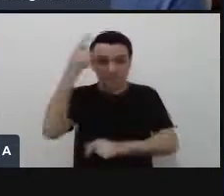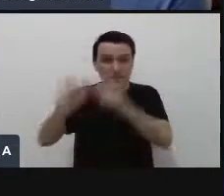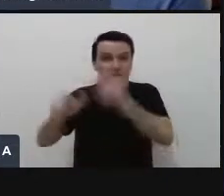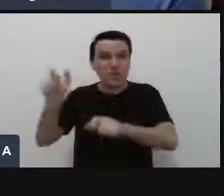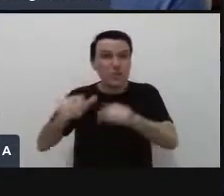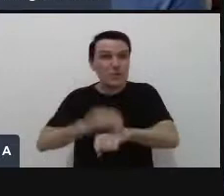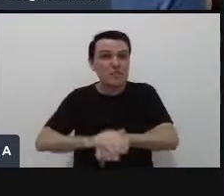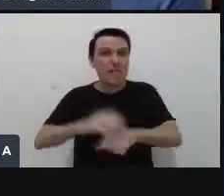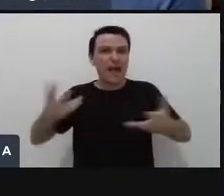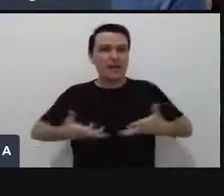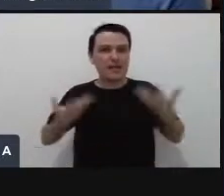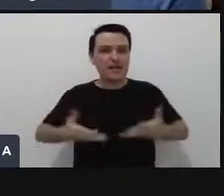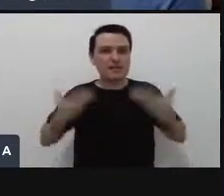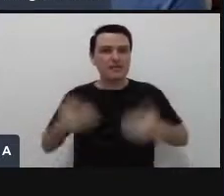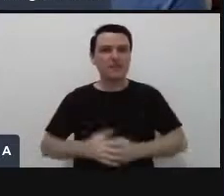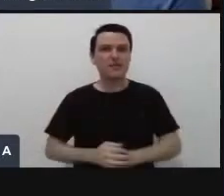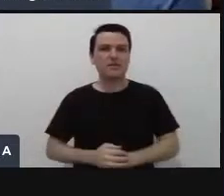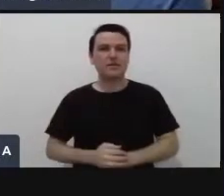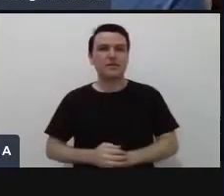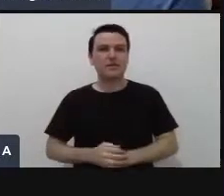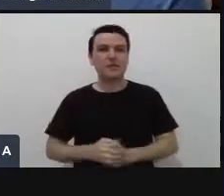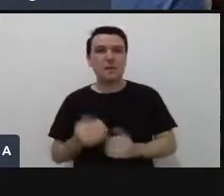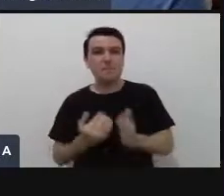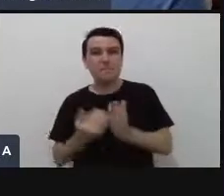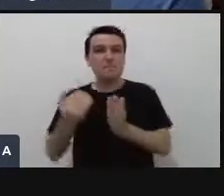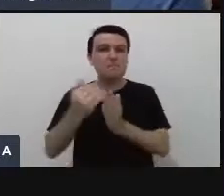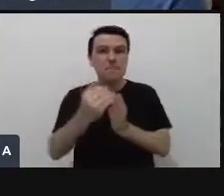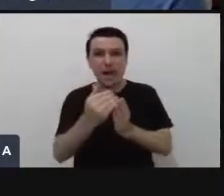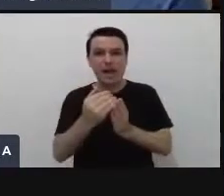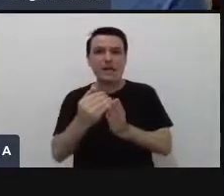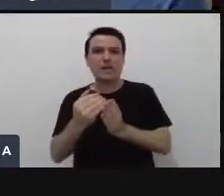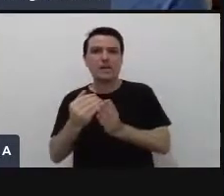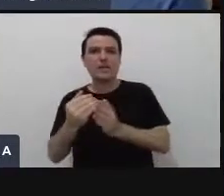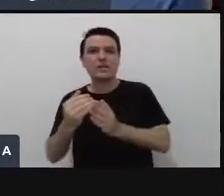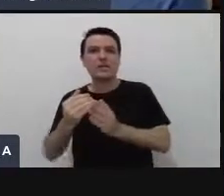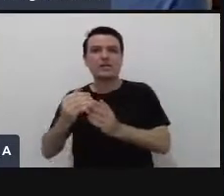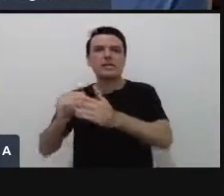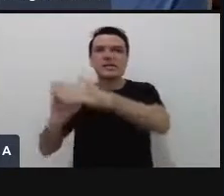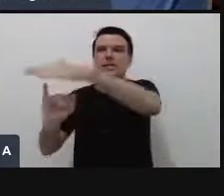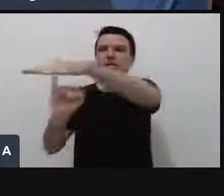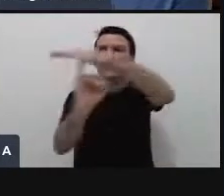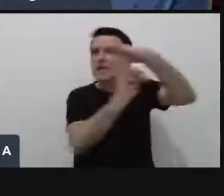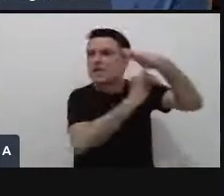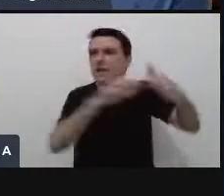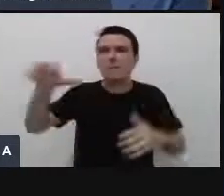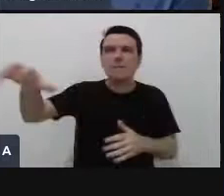maior interação entre o campus e entre os IFES da rede legal